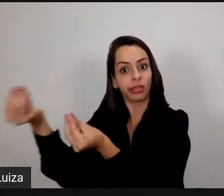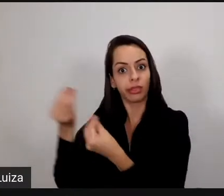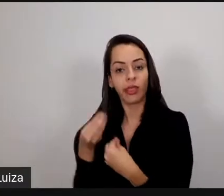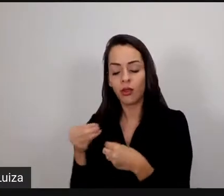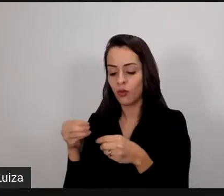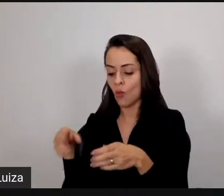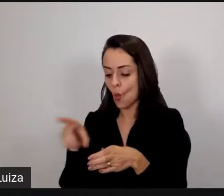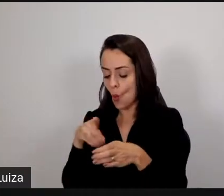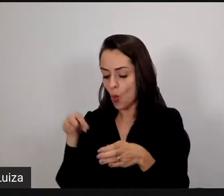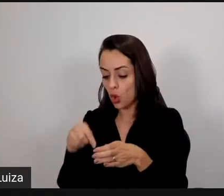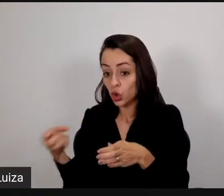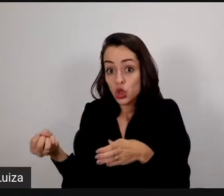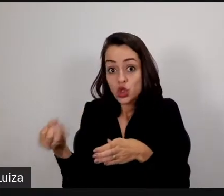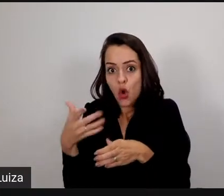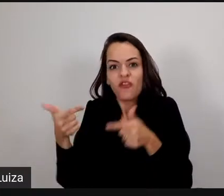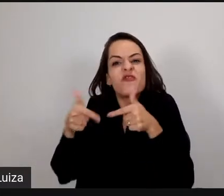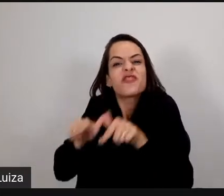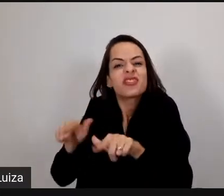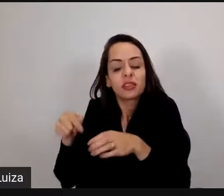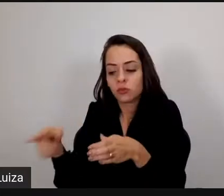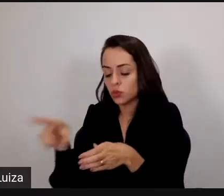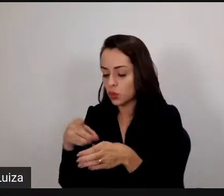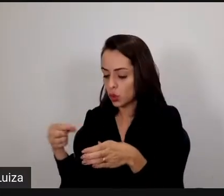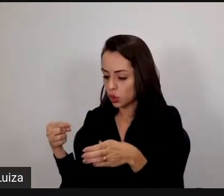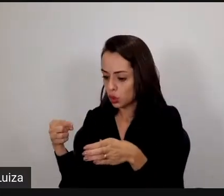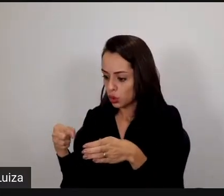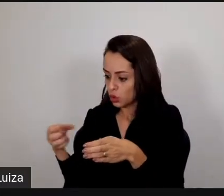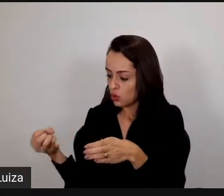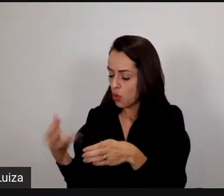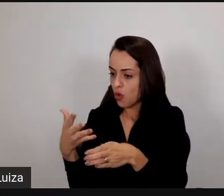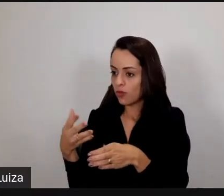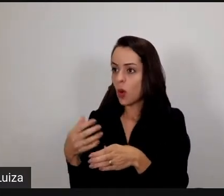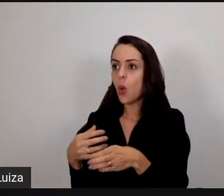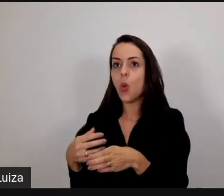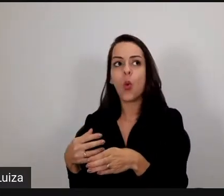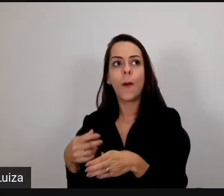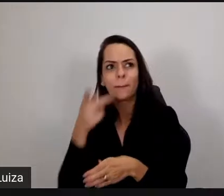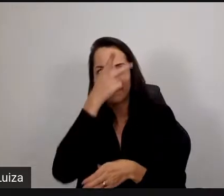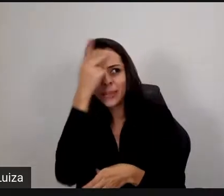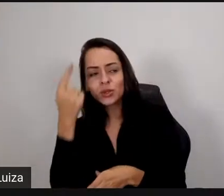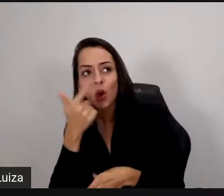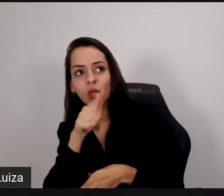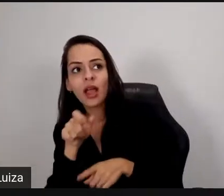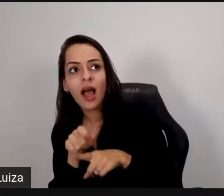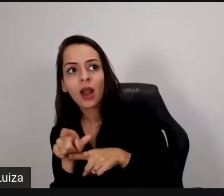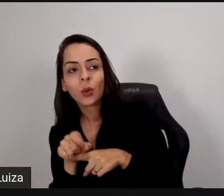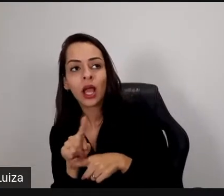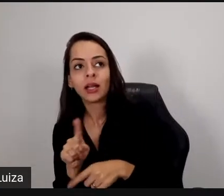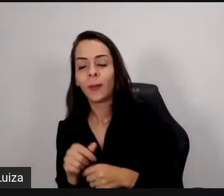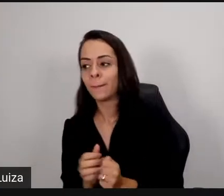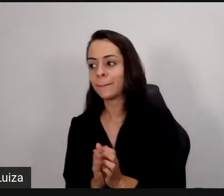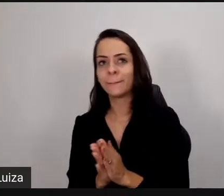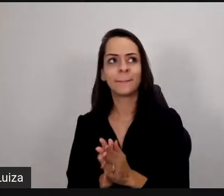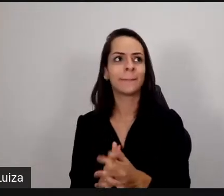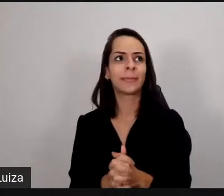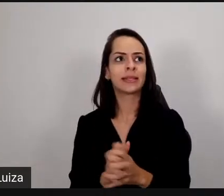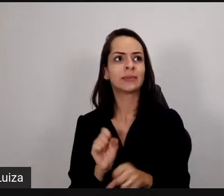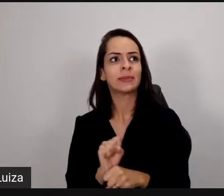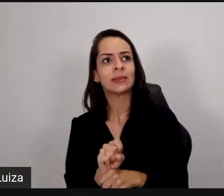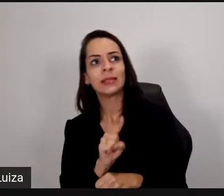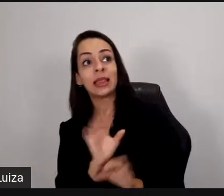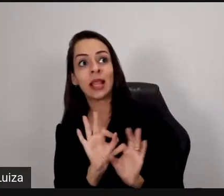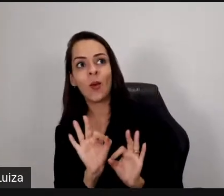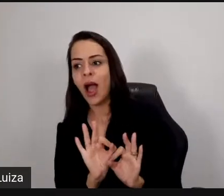sabia que ia demorar muito tempo pra poder ver se não fosse isso então assim eu vivia o outro lado Damione da videolocadora